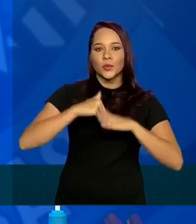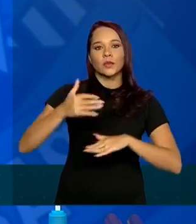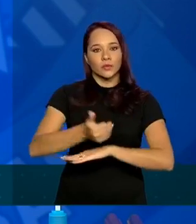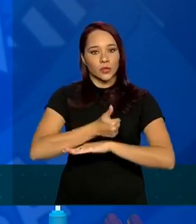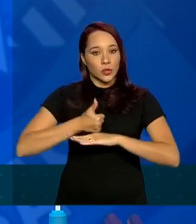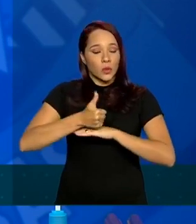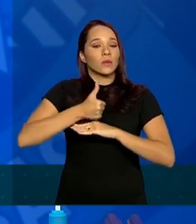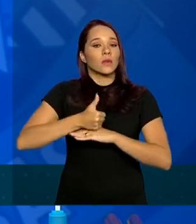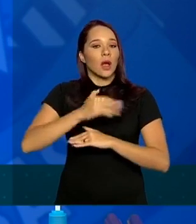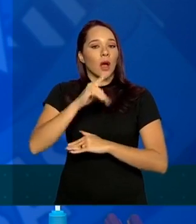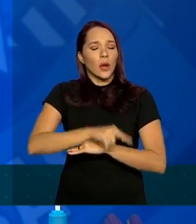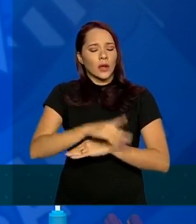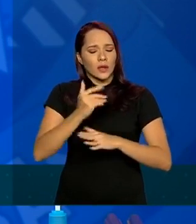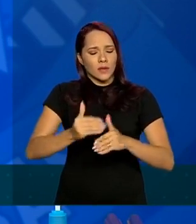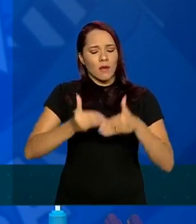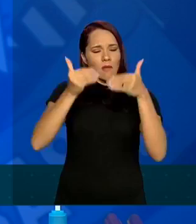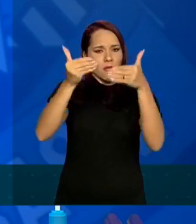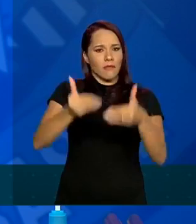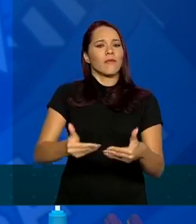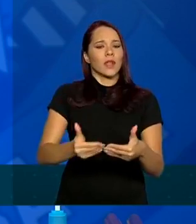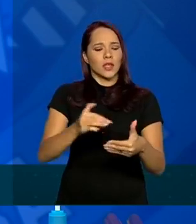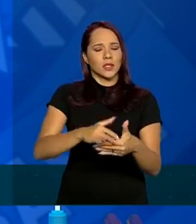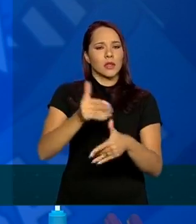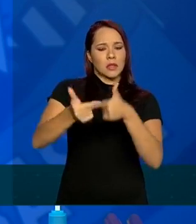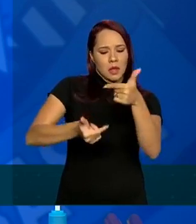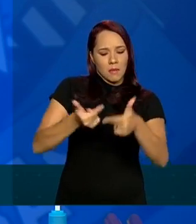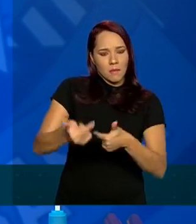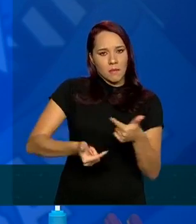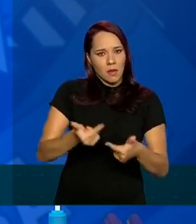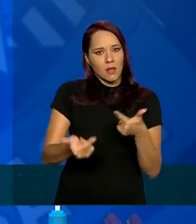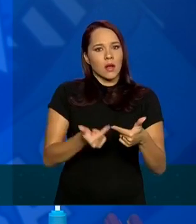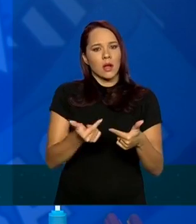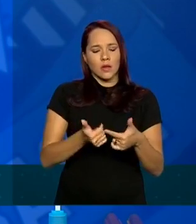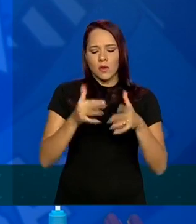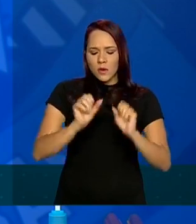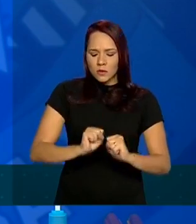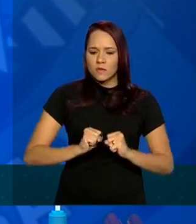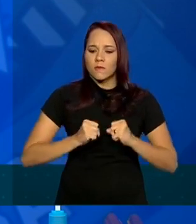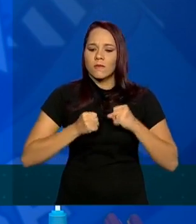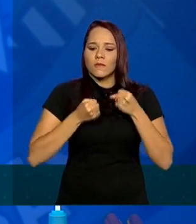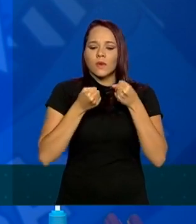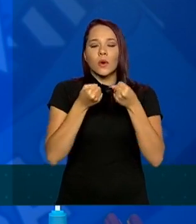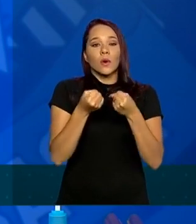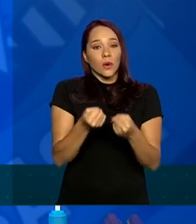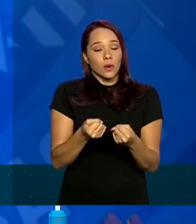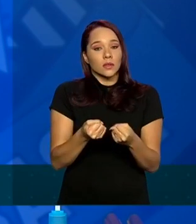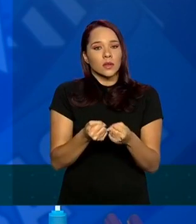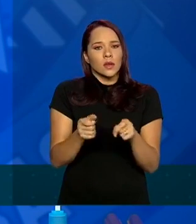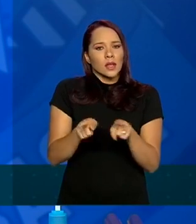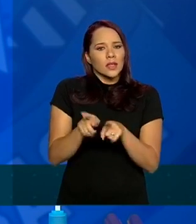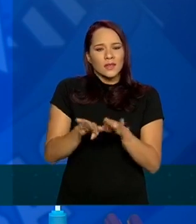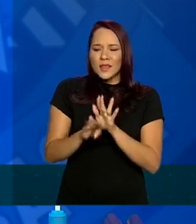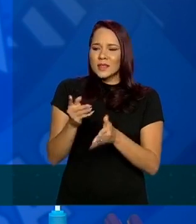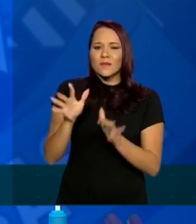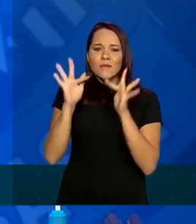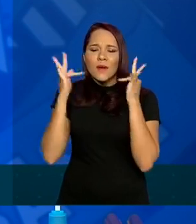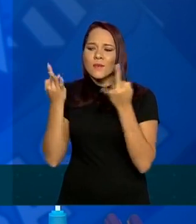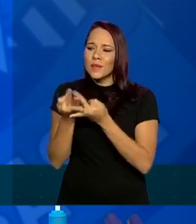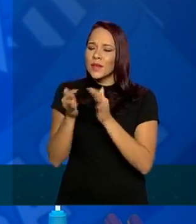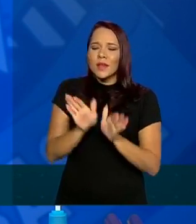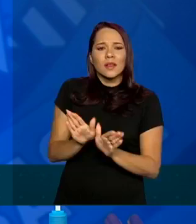que está na ponta, trabalhando, se dedicando, deixando sua família